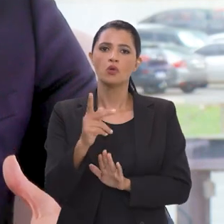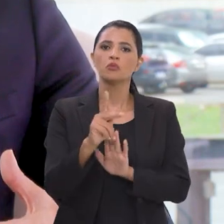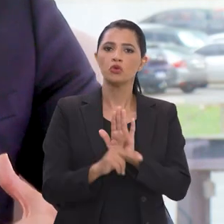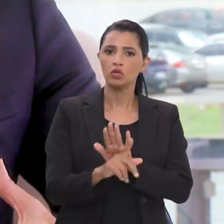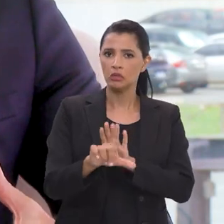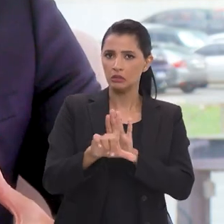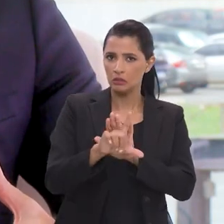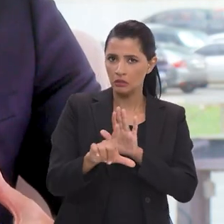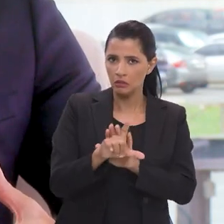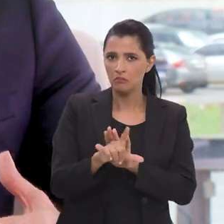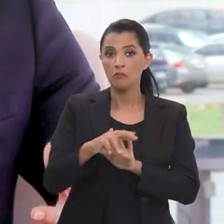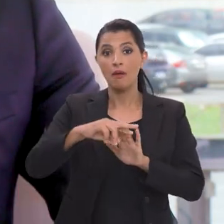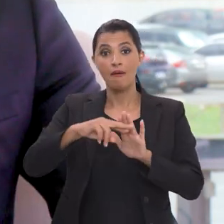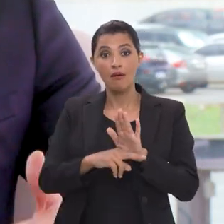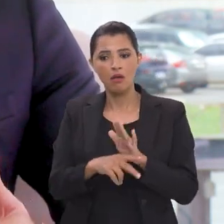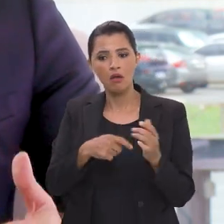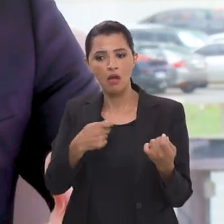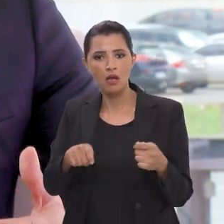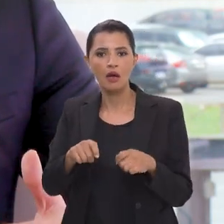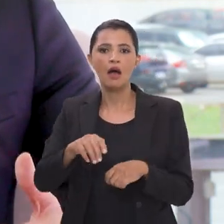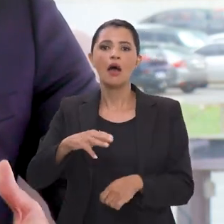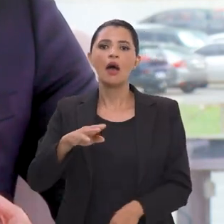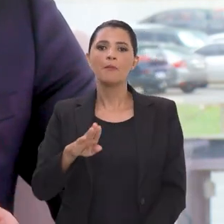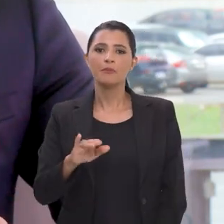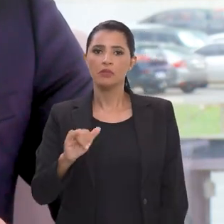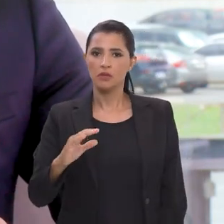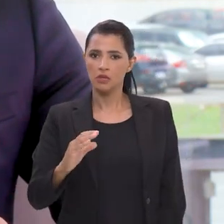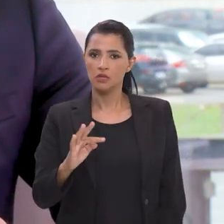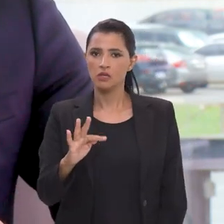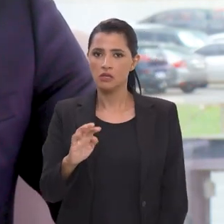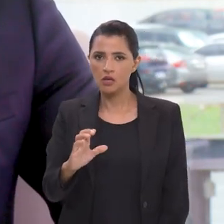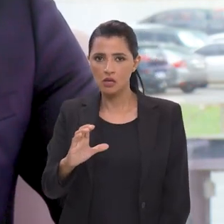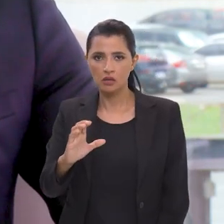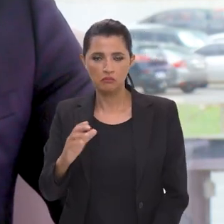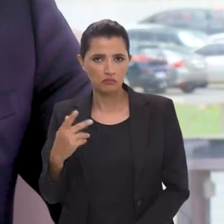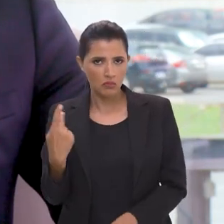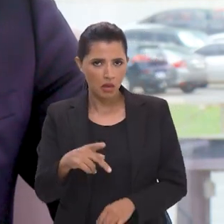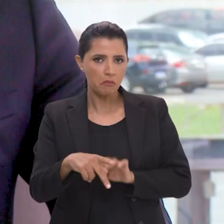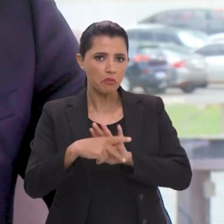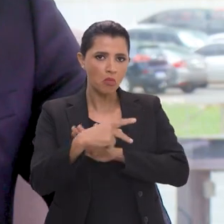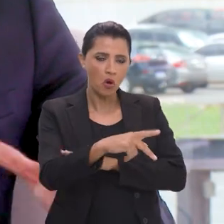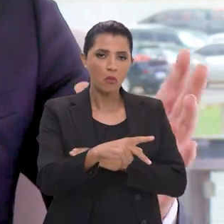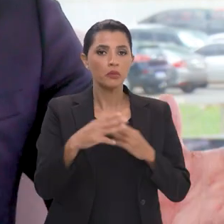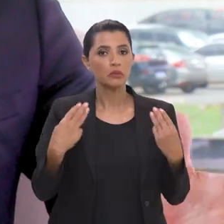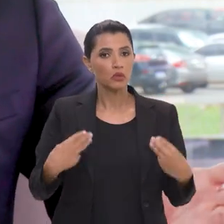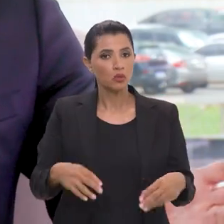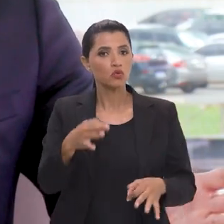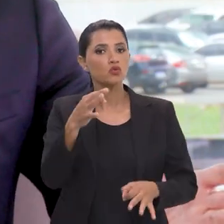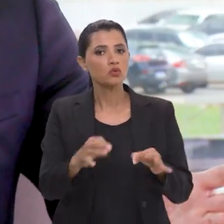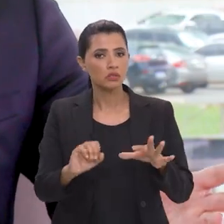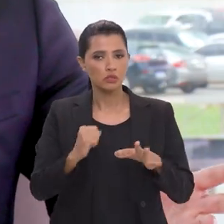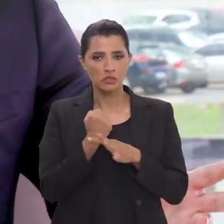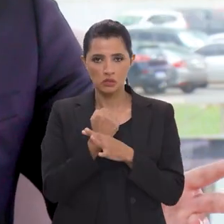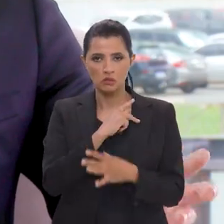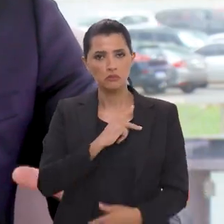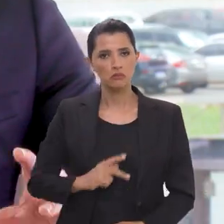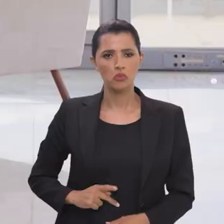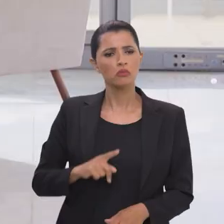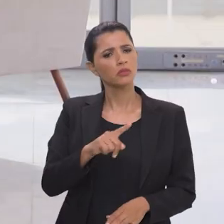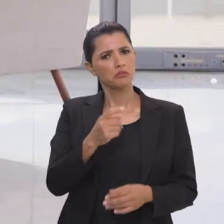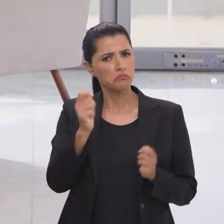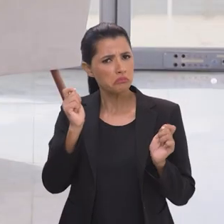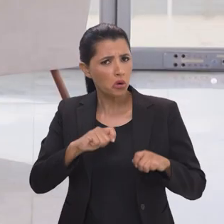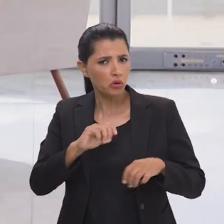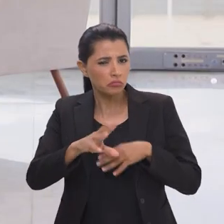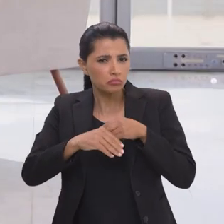gestando um projeto de lei para regular as big techs é do Ministério da Justiça e Segurança Pública mas